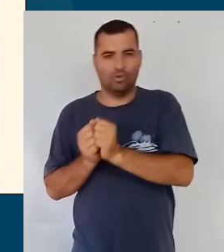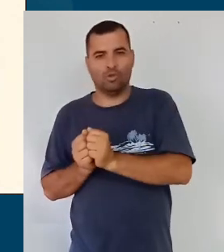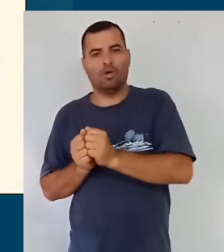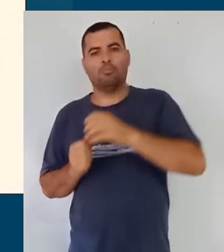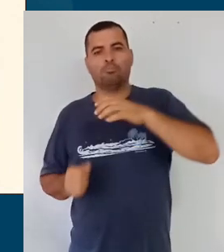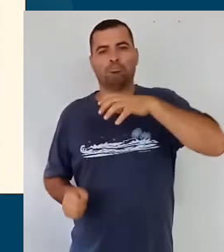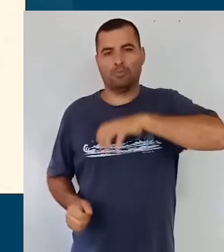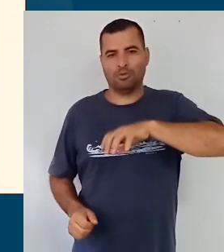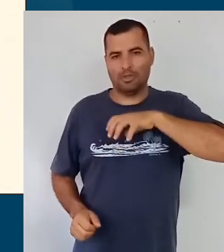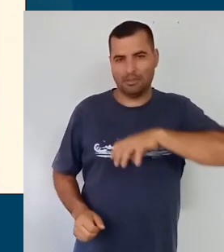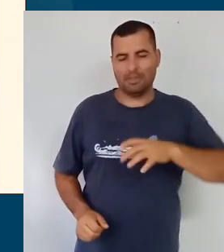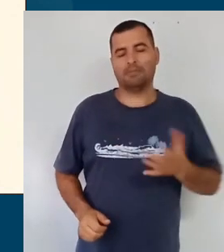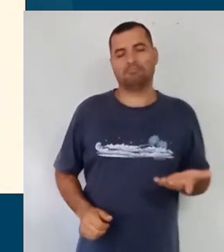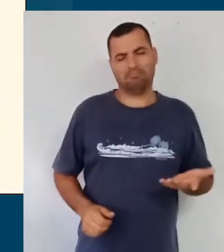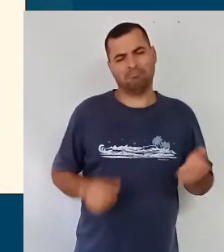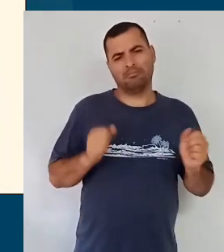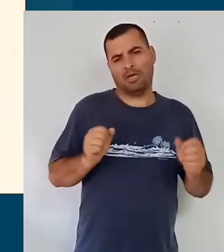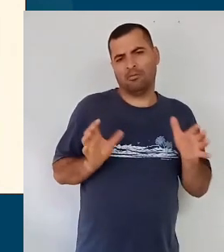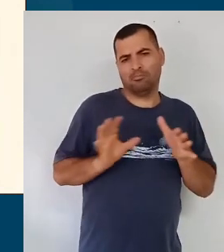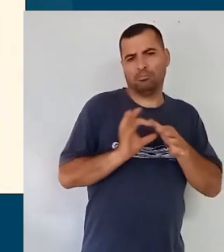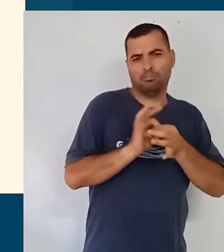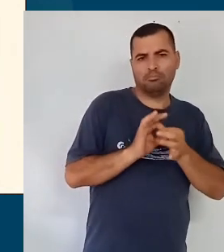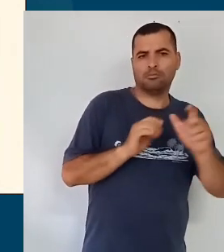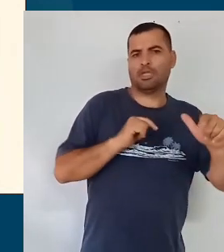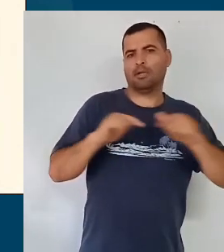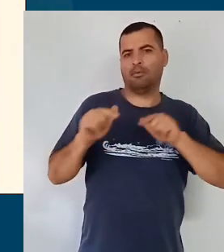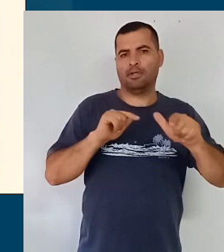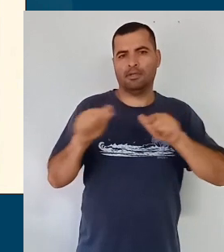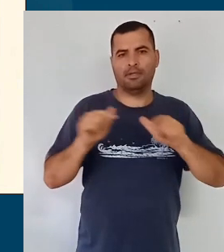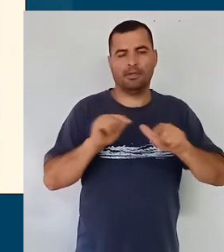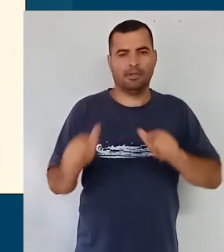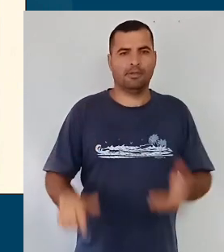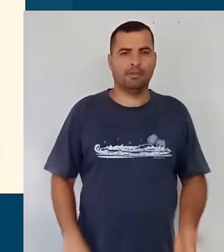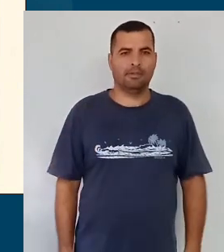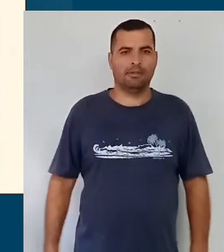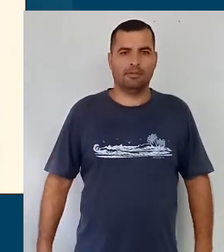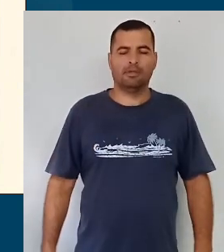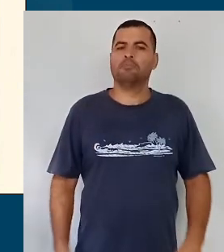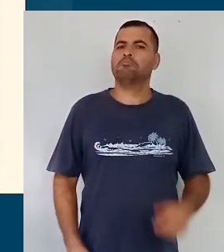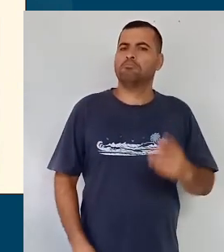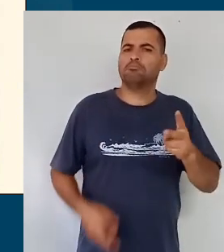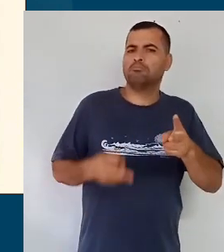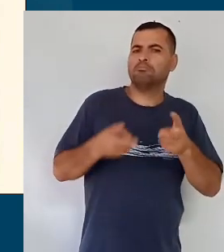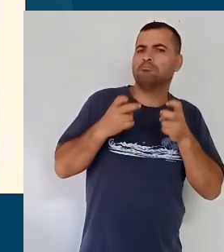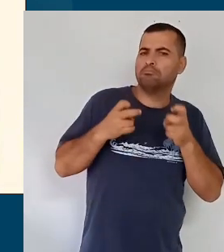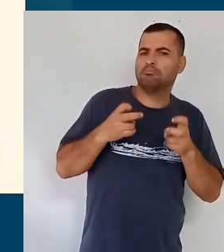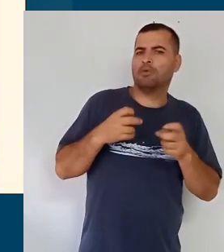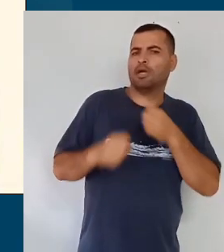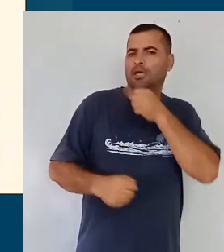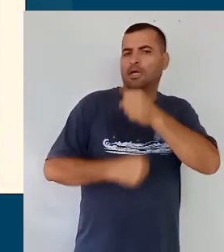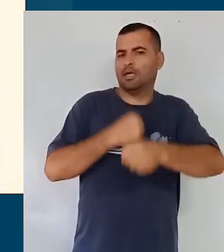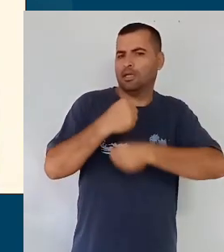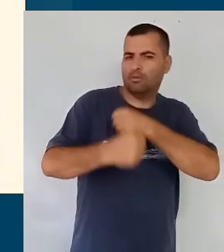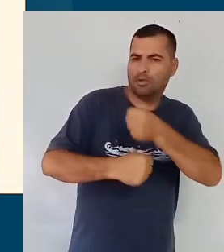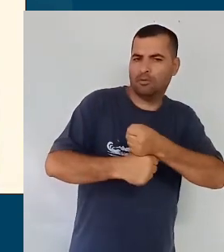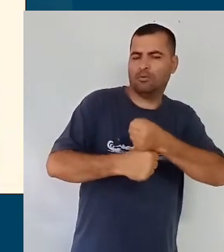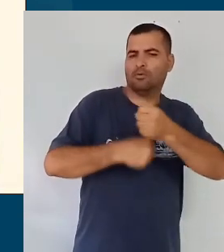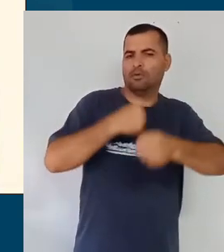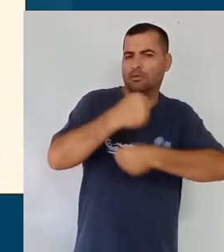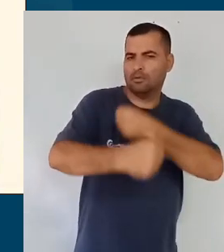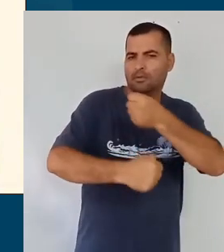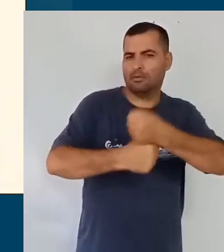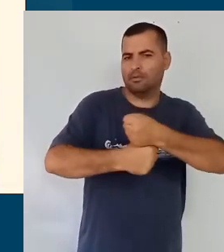língua portuguesa, eu posso trabalhar os dois assuntos no meu planejamento juntos, então, a gente deixou de uma forma anual, justamente para que